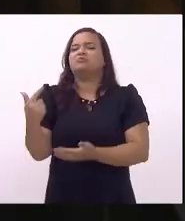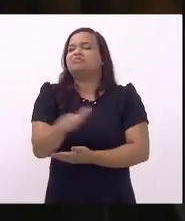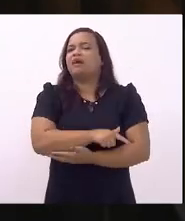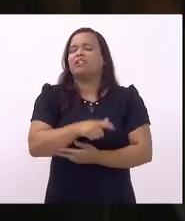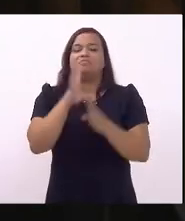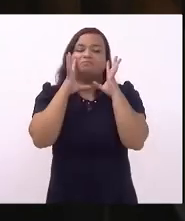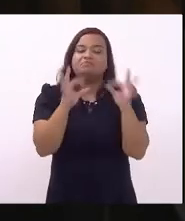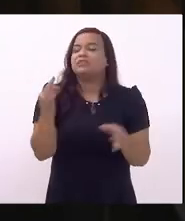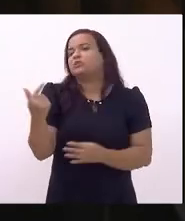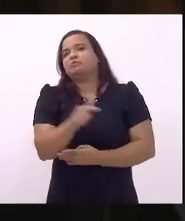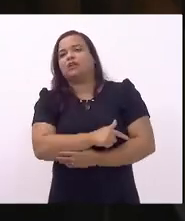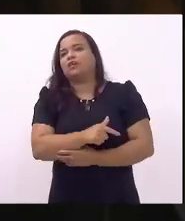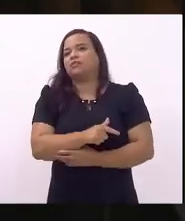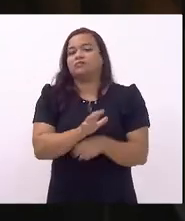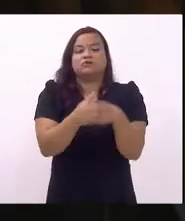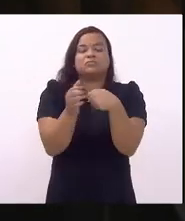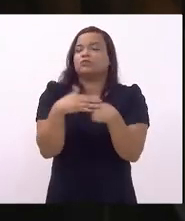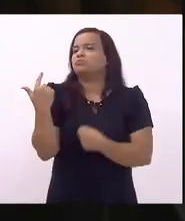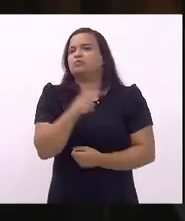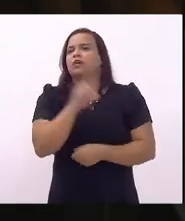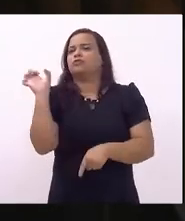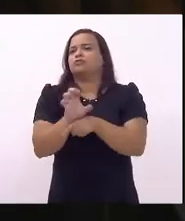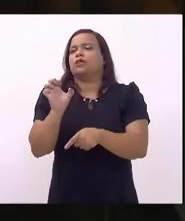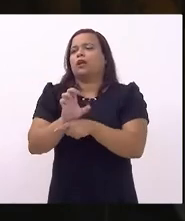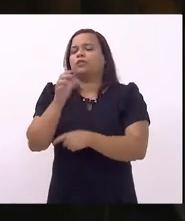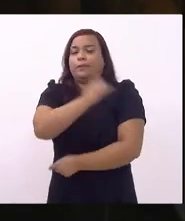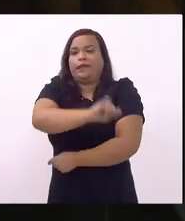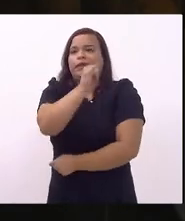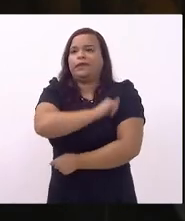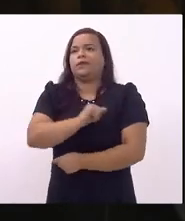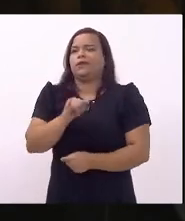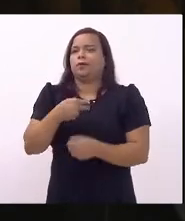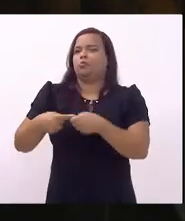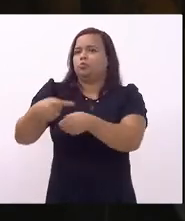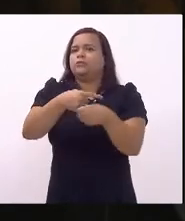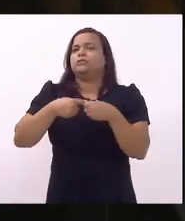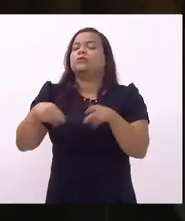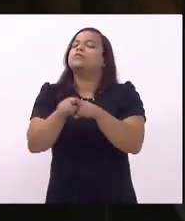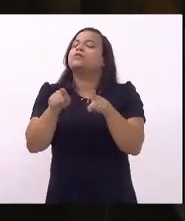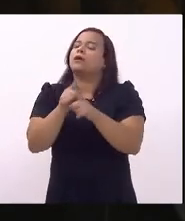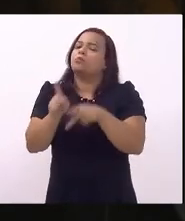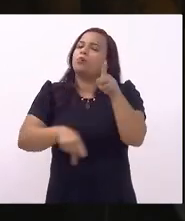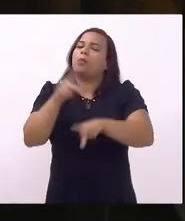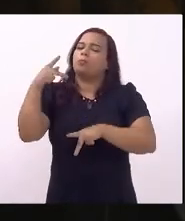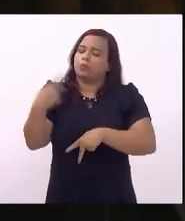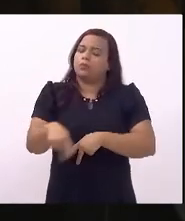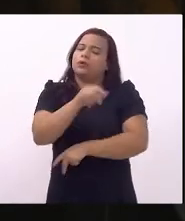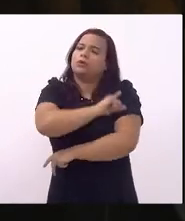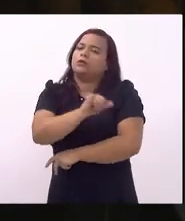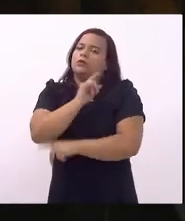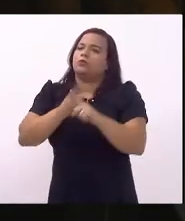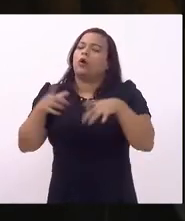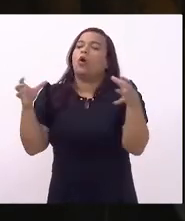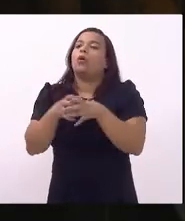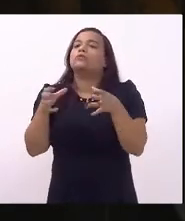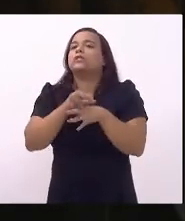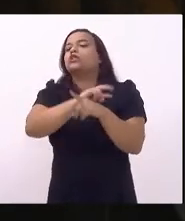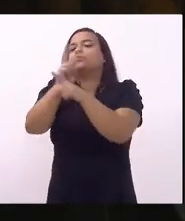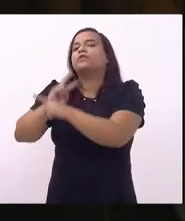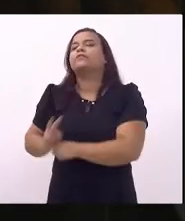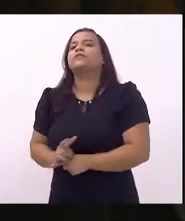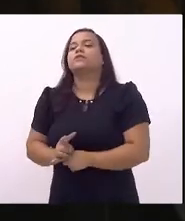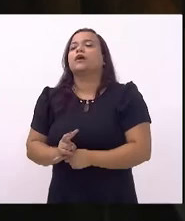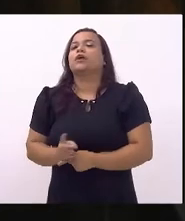para com o estado do Rio de Janeiro seus municípios e nossa população porque o conselho de supervisão do regime de recuperação fiscal